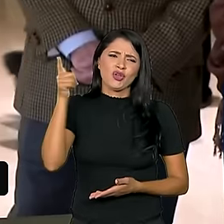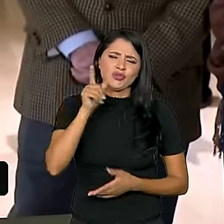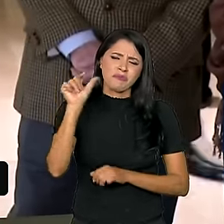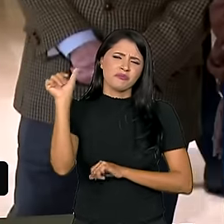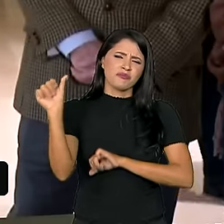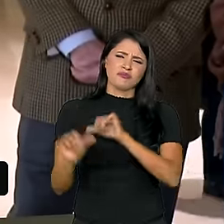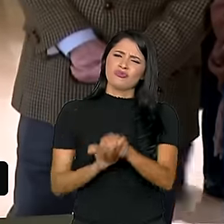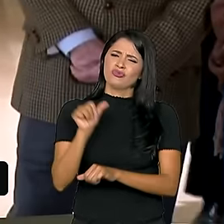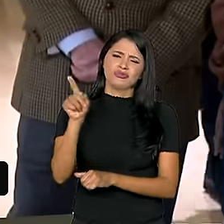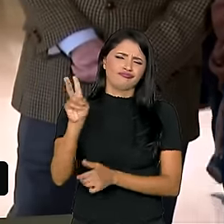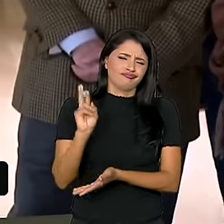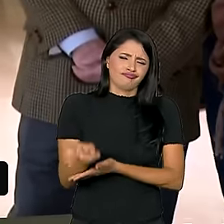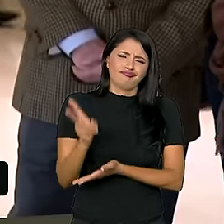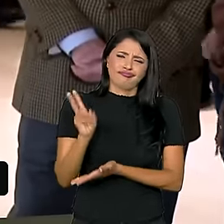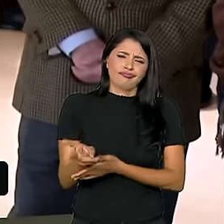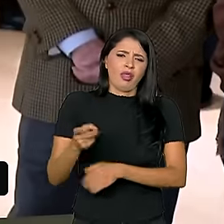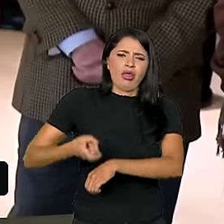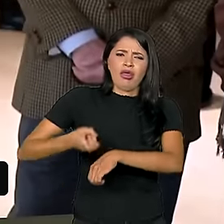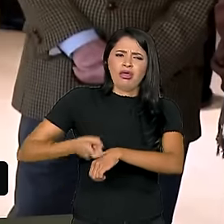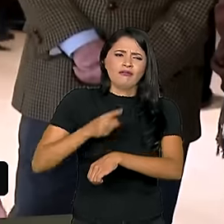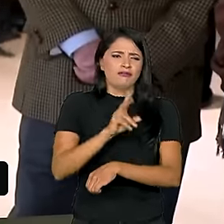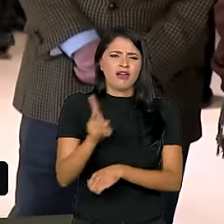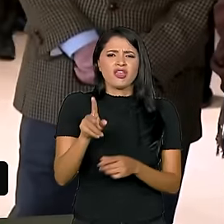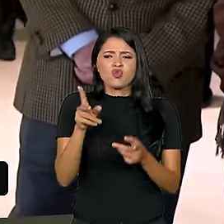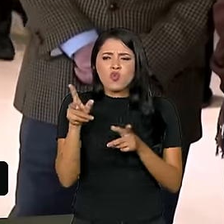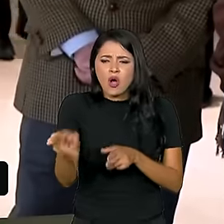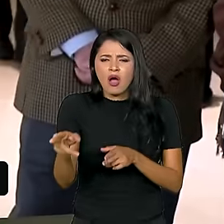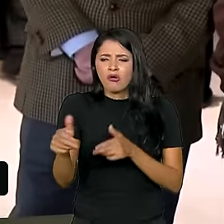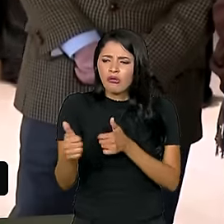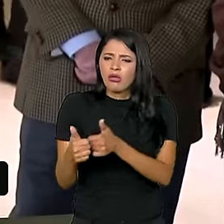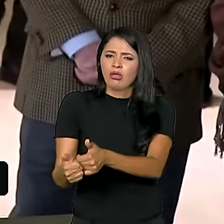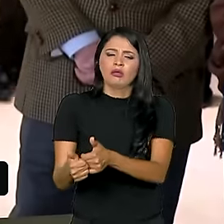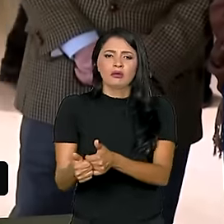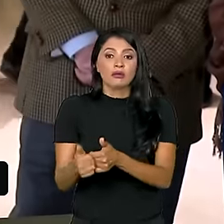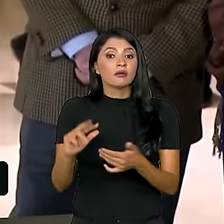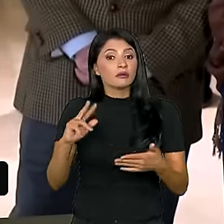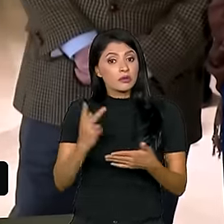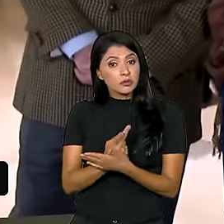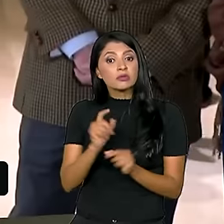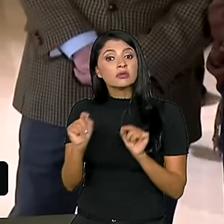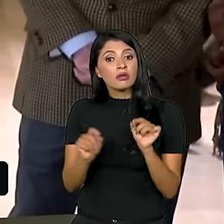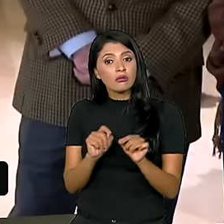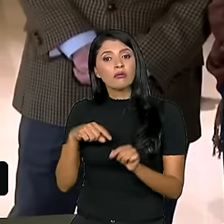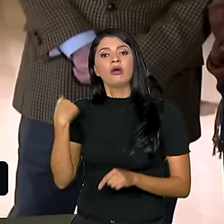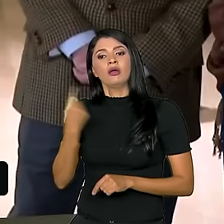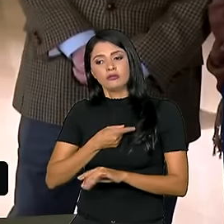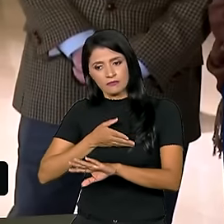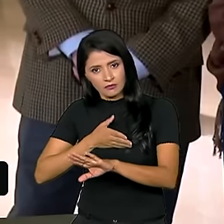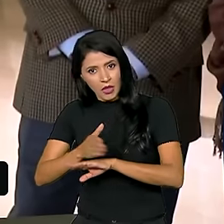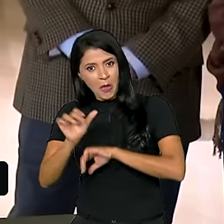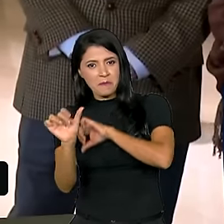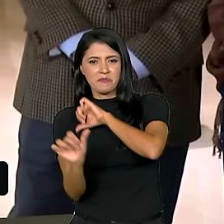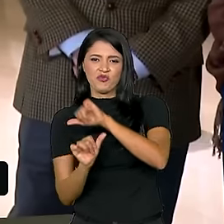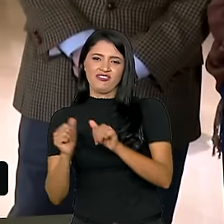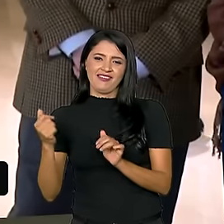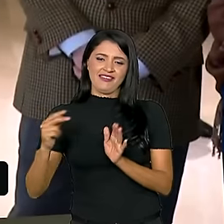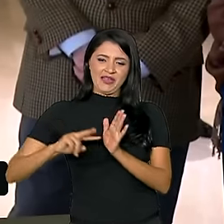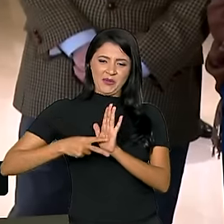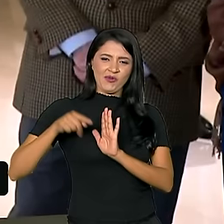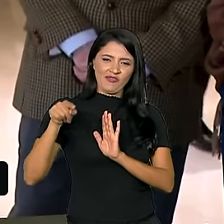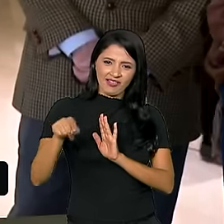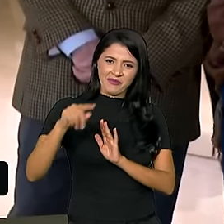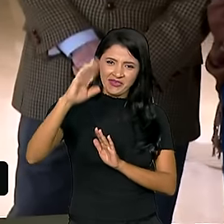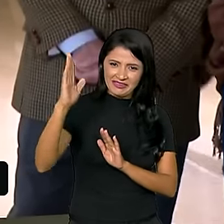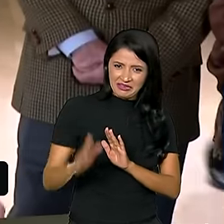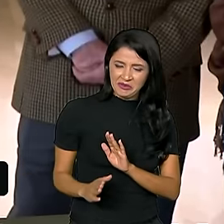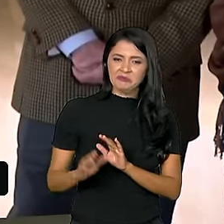mudar nada. Você vai virar pelego. E o que aconteceu? Nós mudamos a cara do sindicalismo